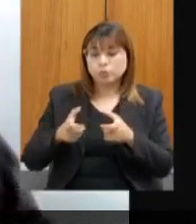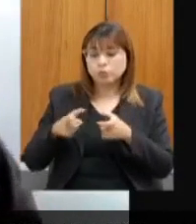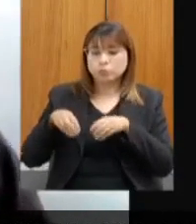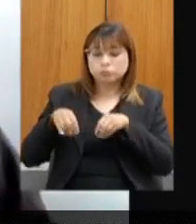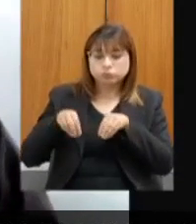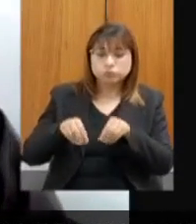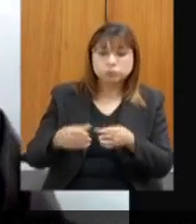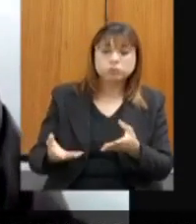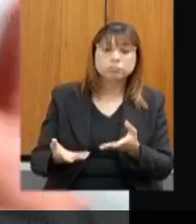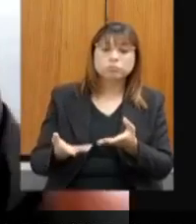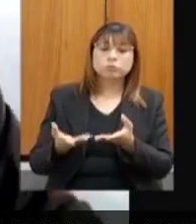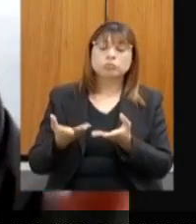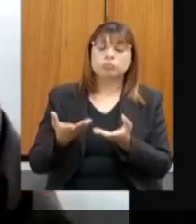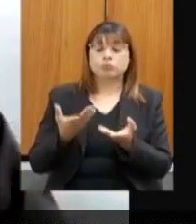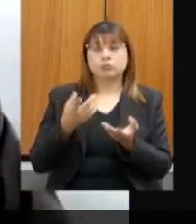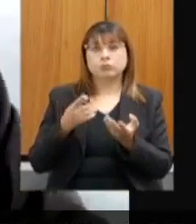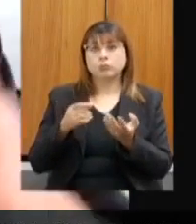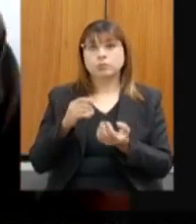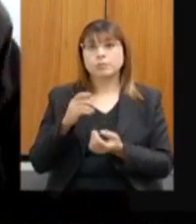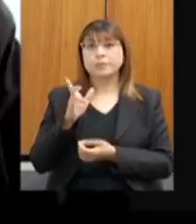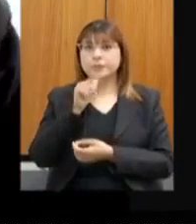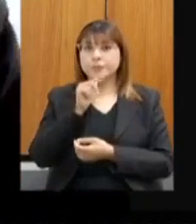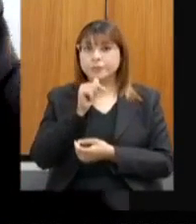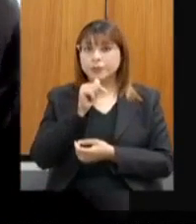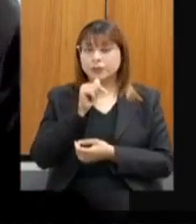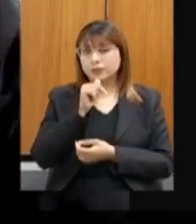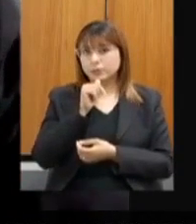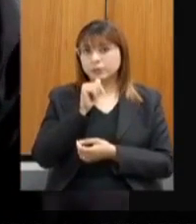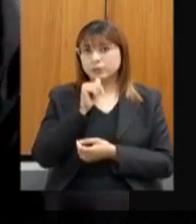nós fizermos 20 ou 30 mil